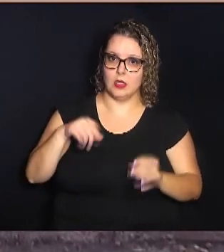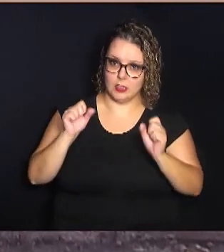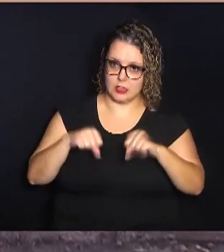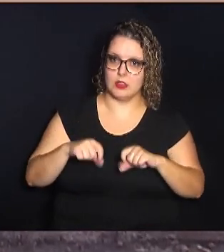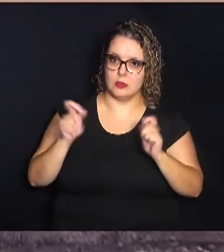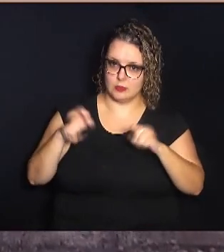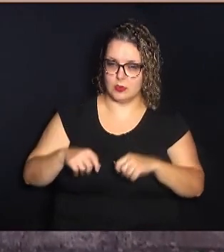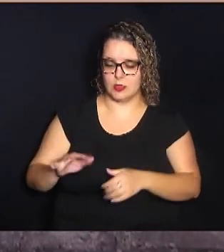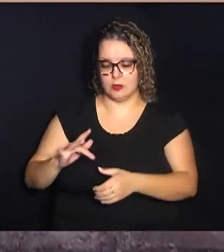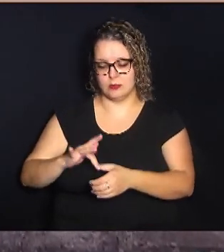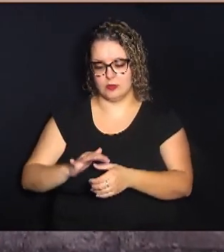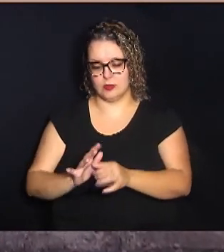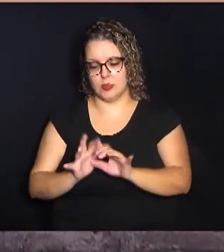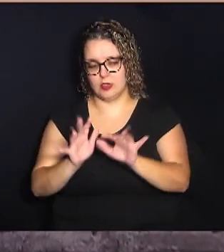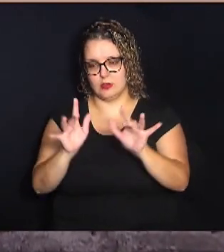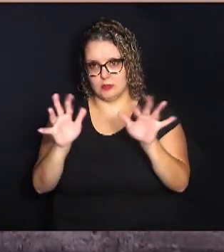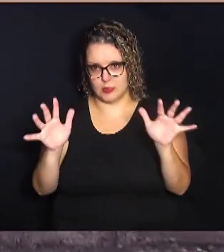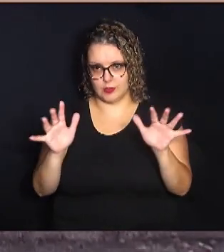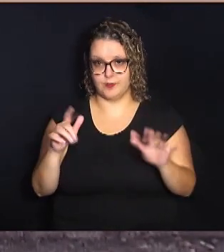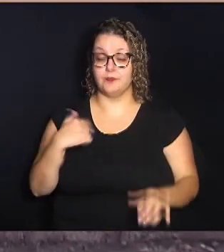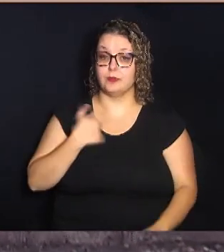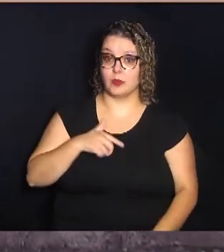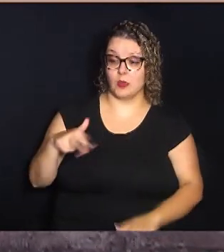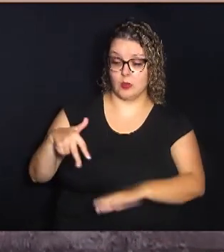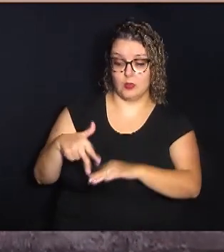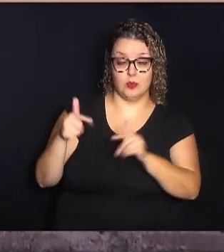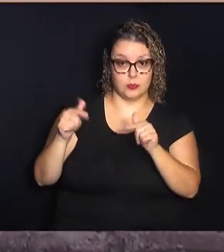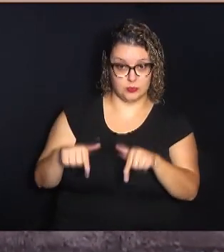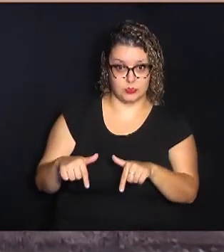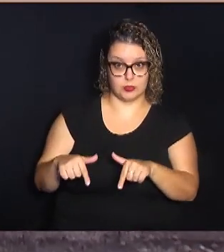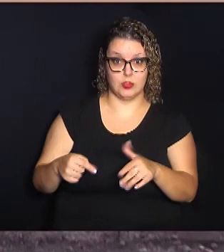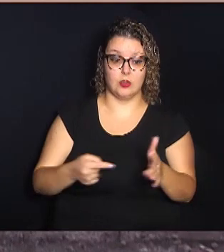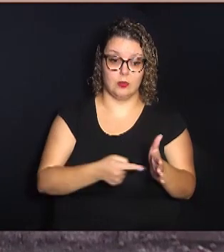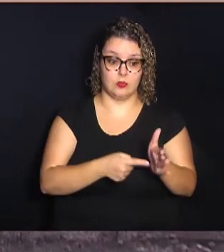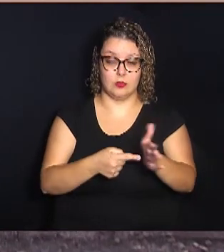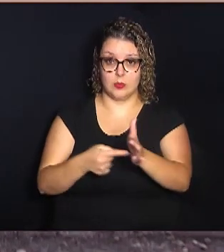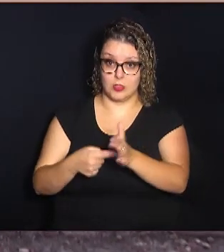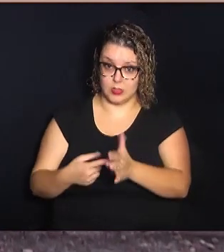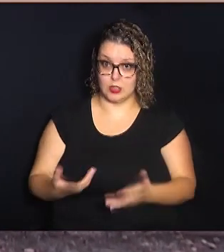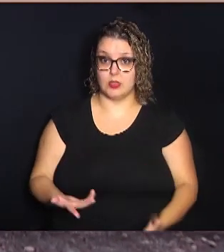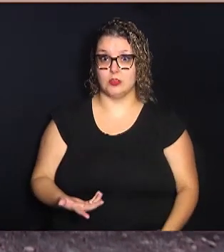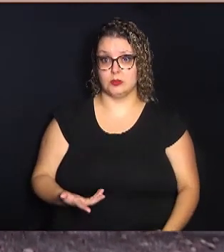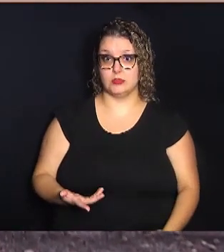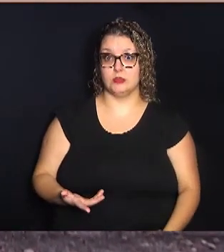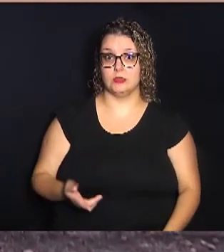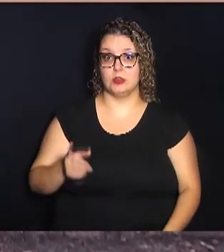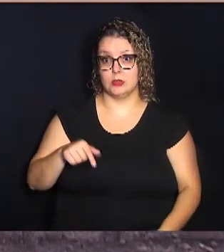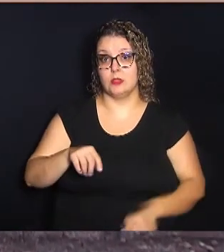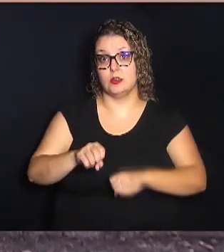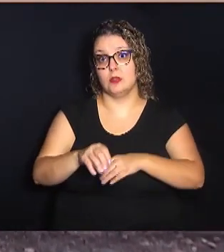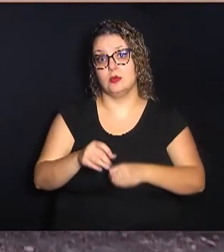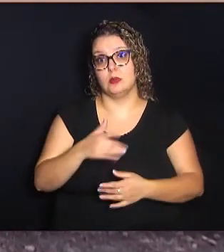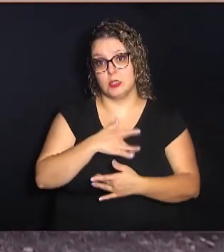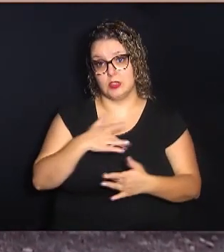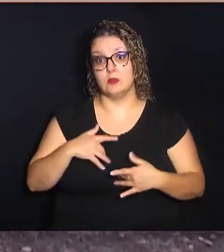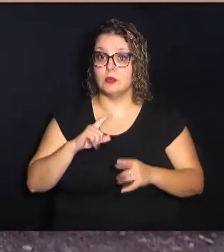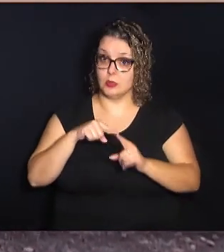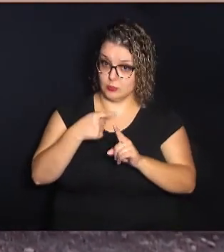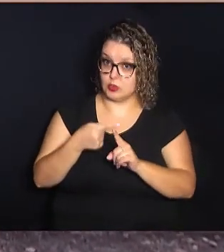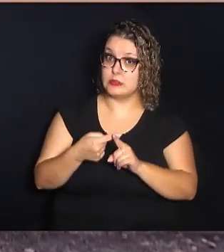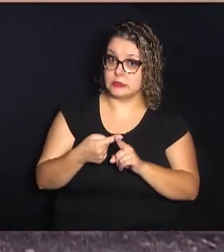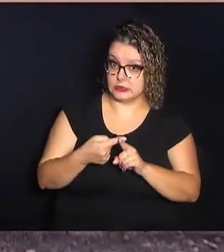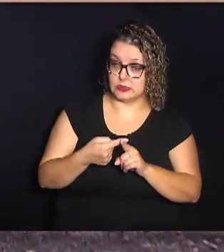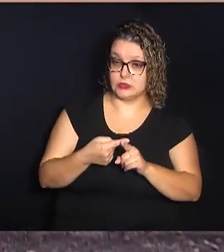possível criadouro. Então, gente estando com a pessoa ali no local e apontando e mostrando, é uma educação em saúde muito positiva.